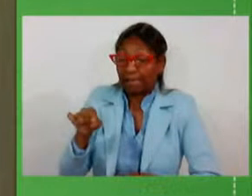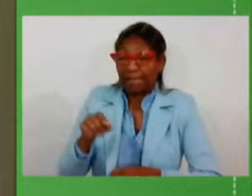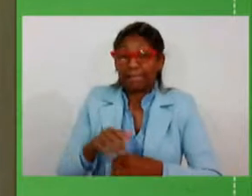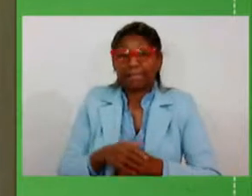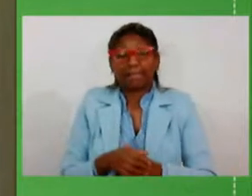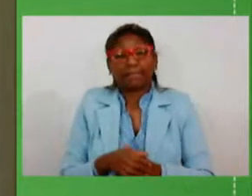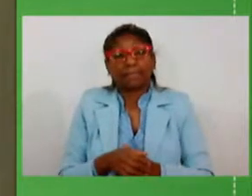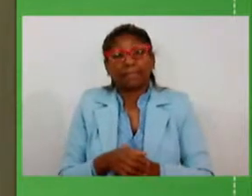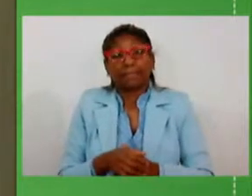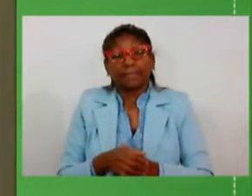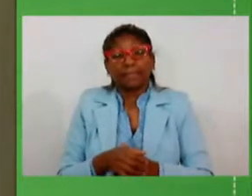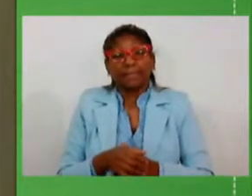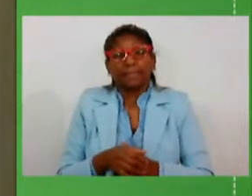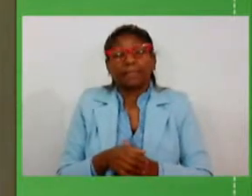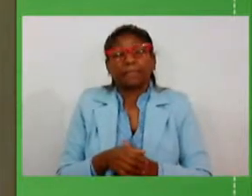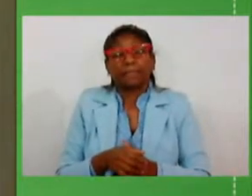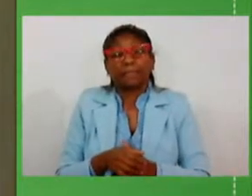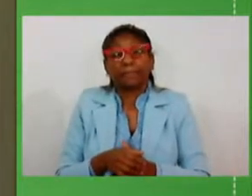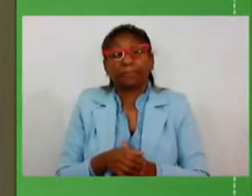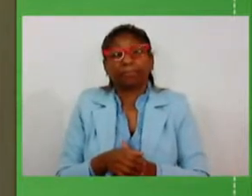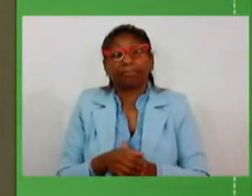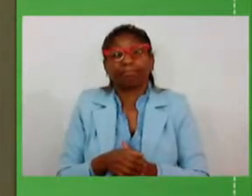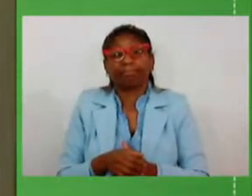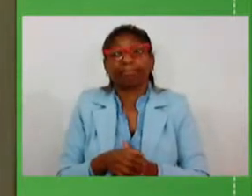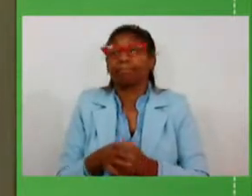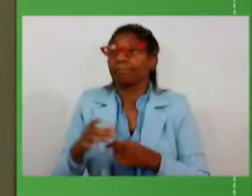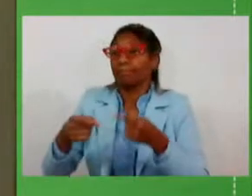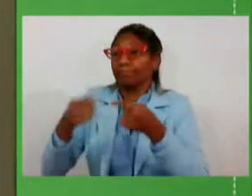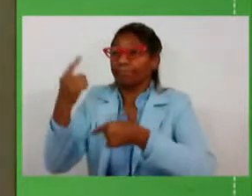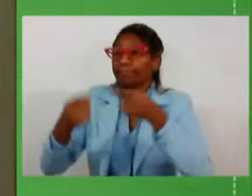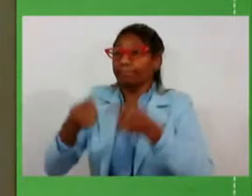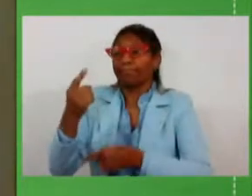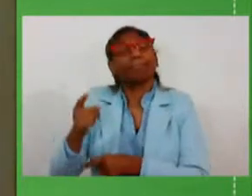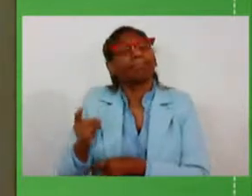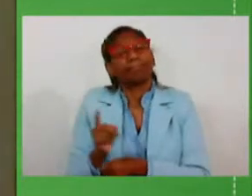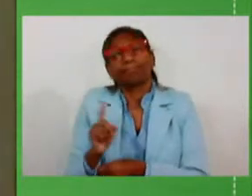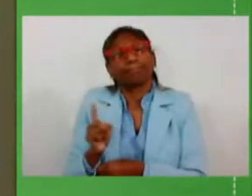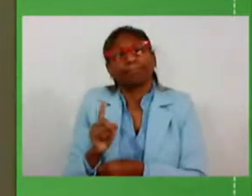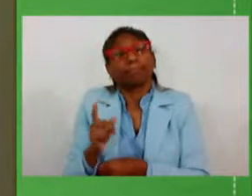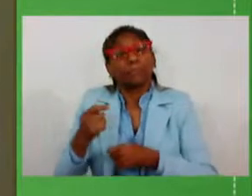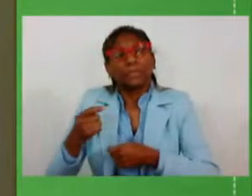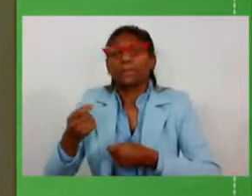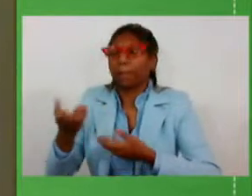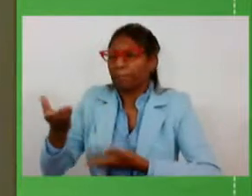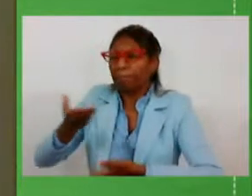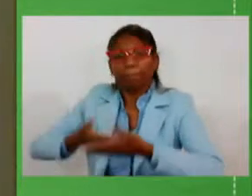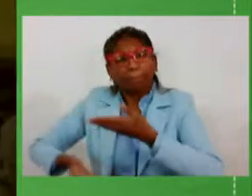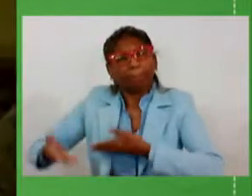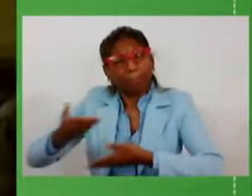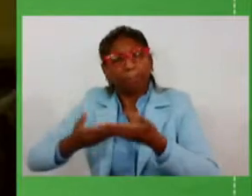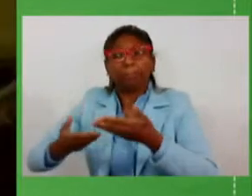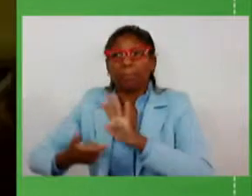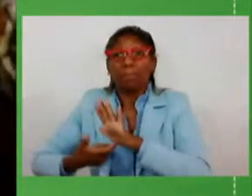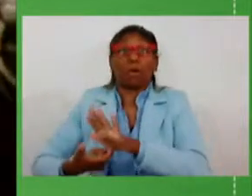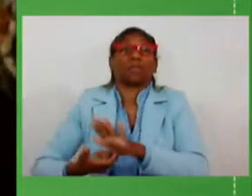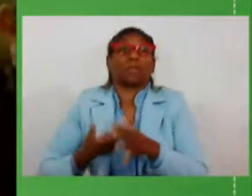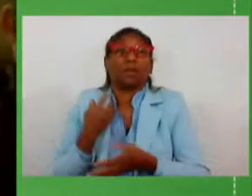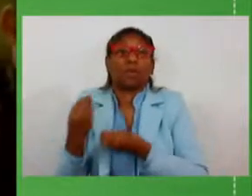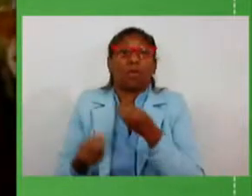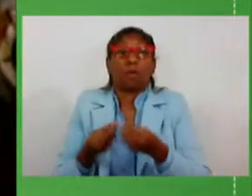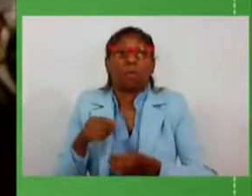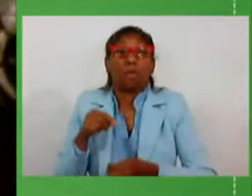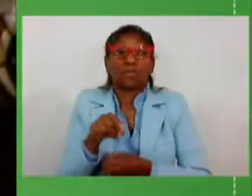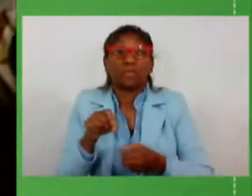convergência, do que uma divergência sem resultados, uma convergência que apresenta resultados, onde você faça